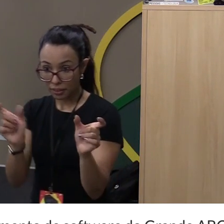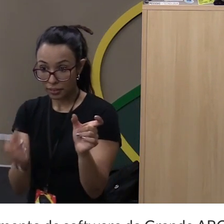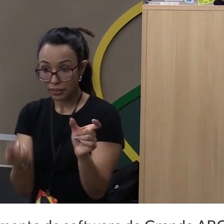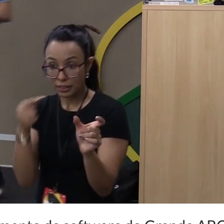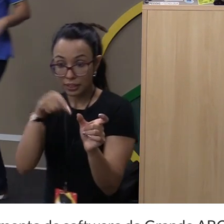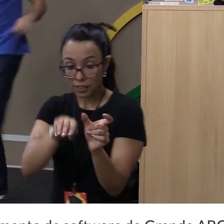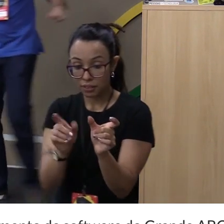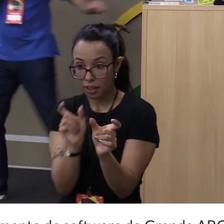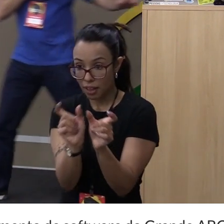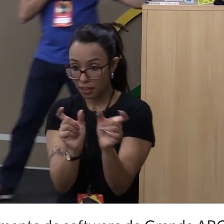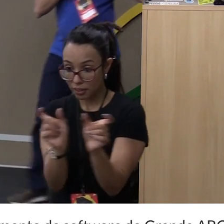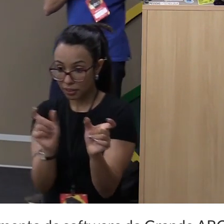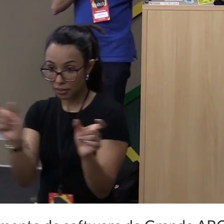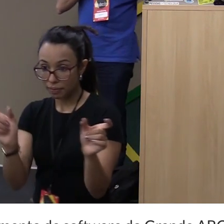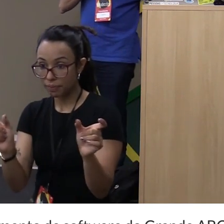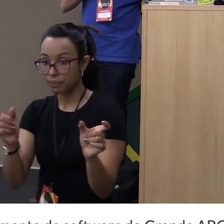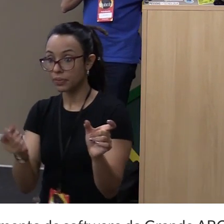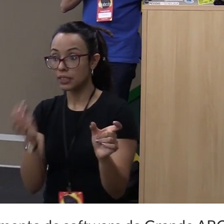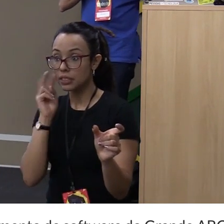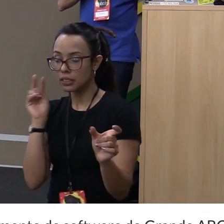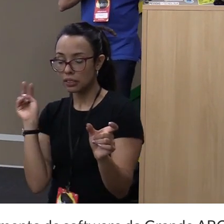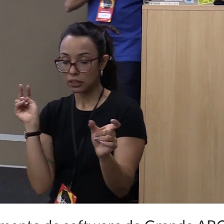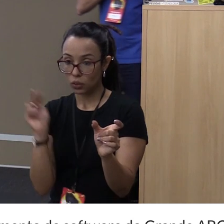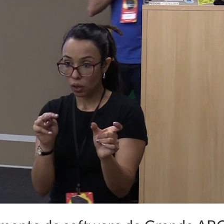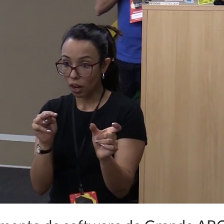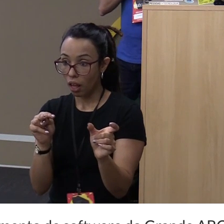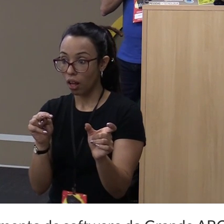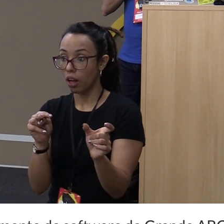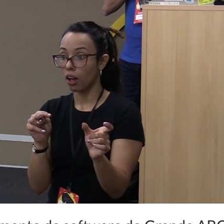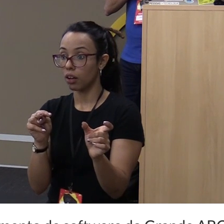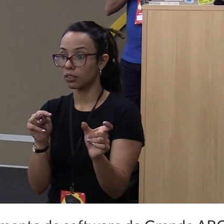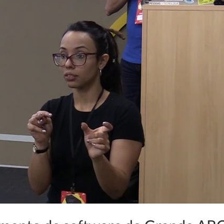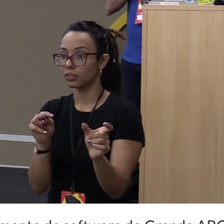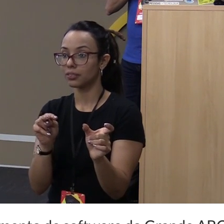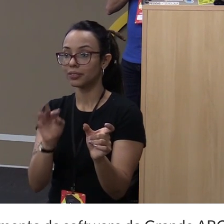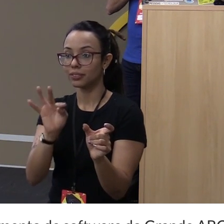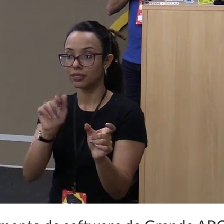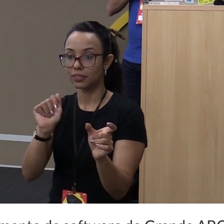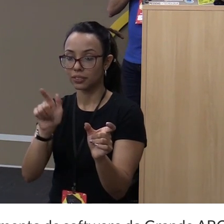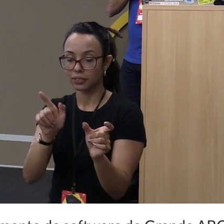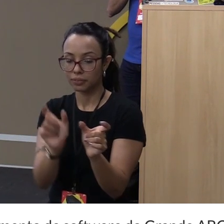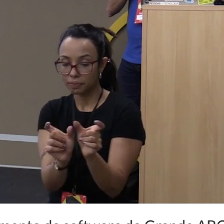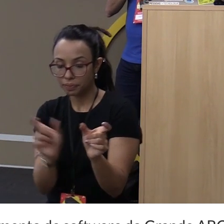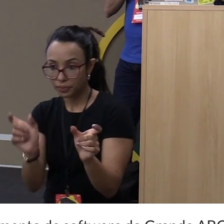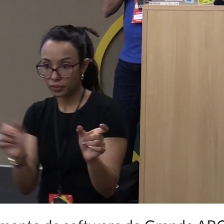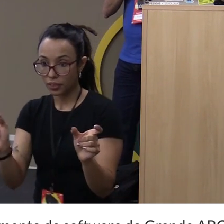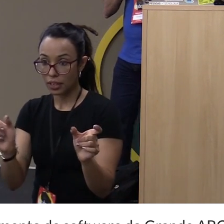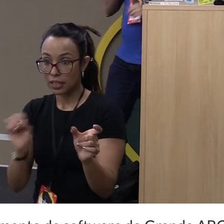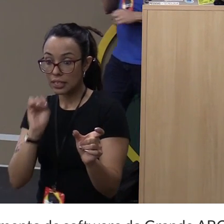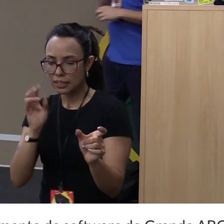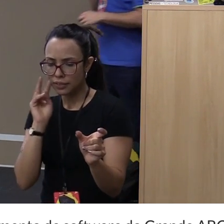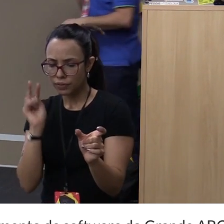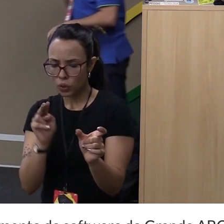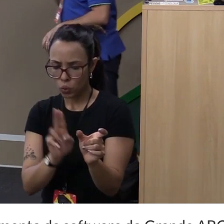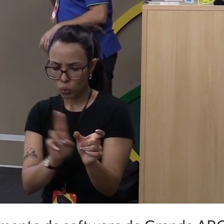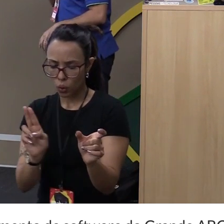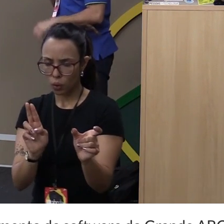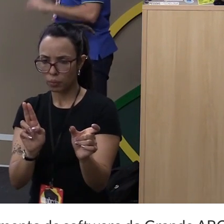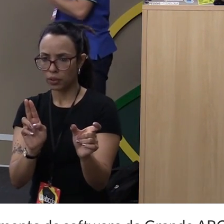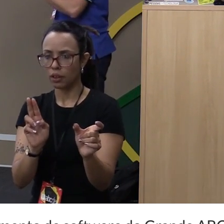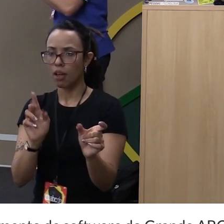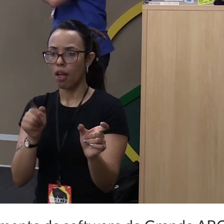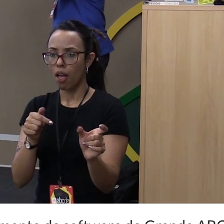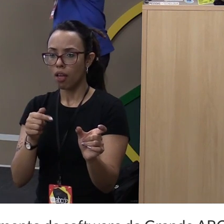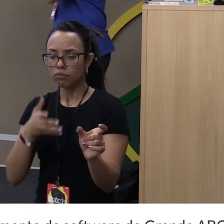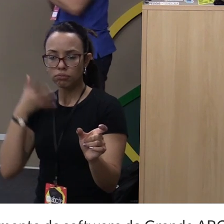tag, se você olhar, deixa eu voltar aqui, você vê que o nome, não dá para ver aqui, mas... Tá. O